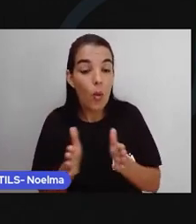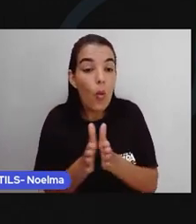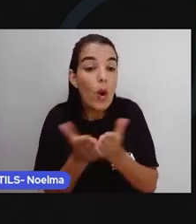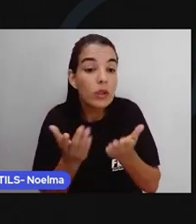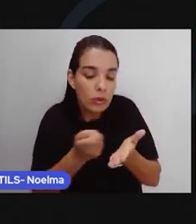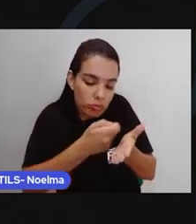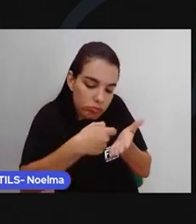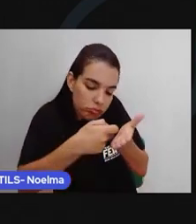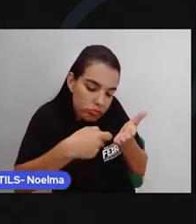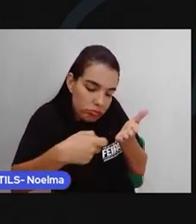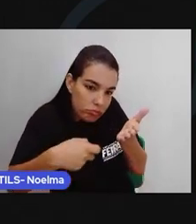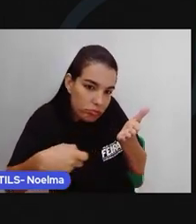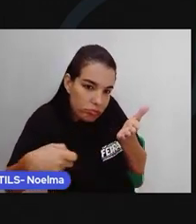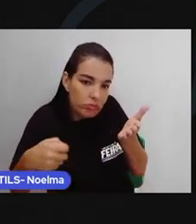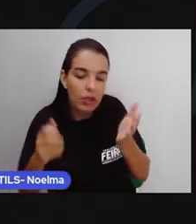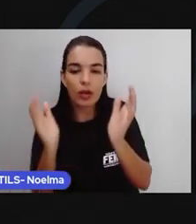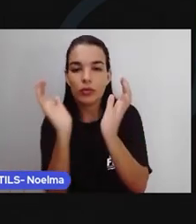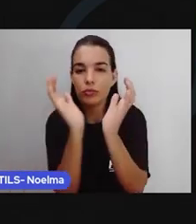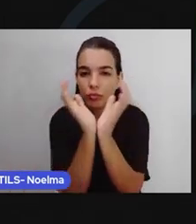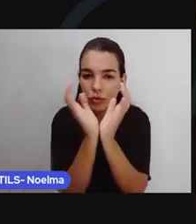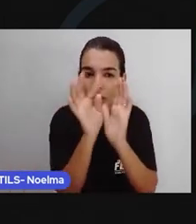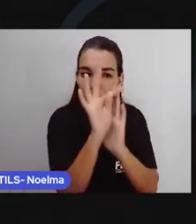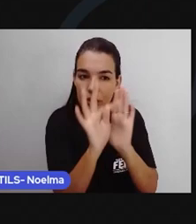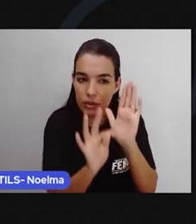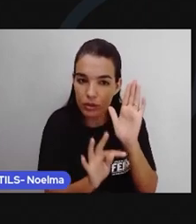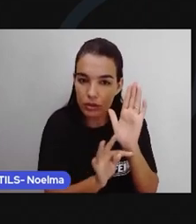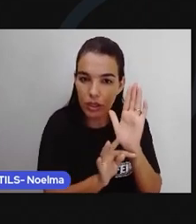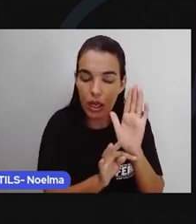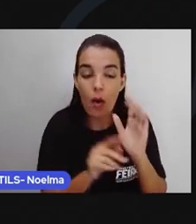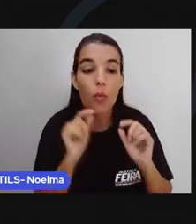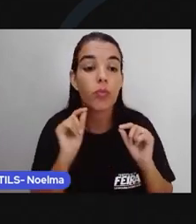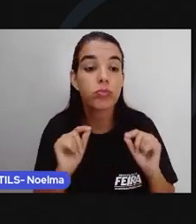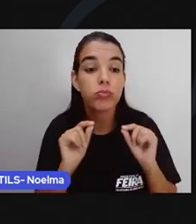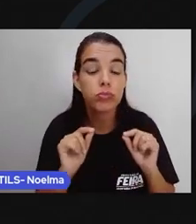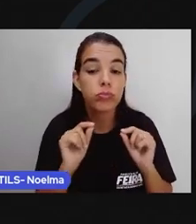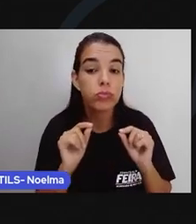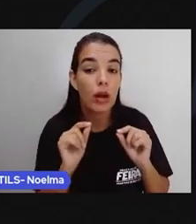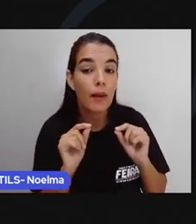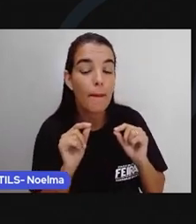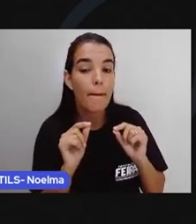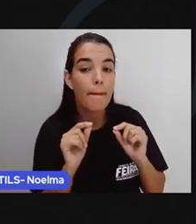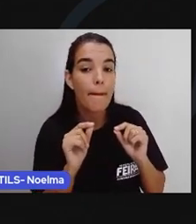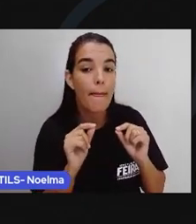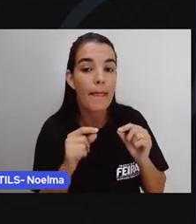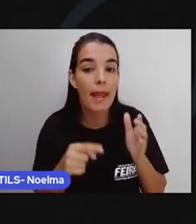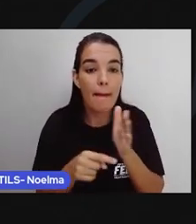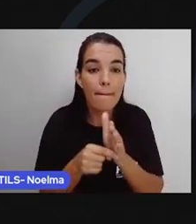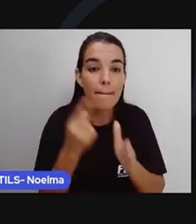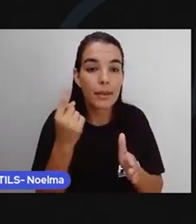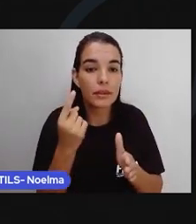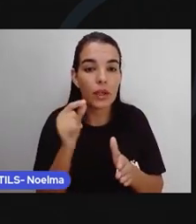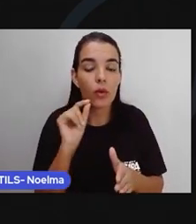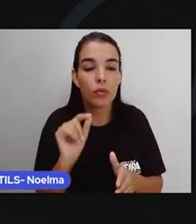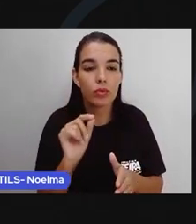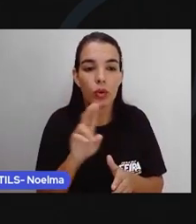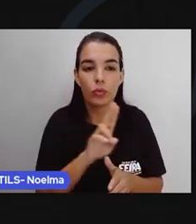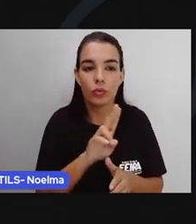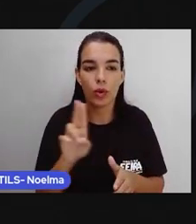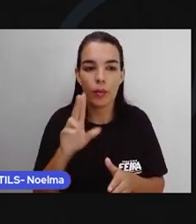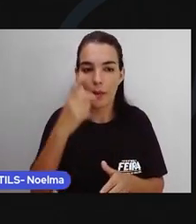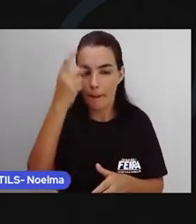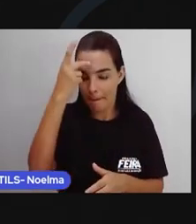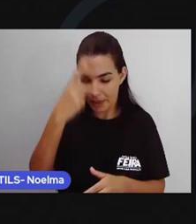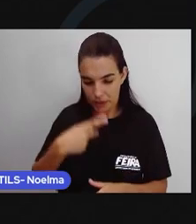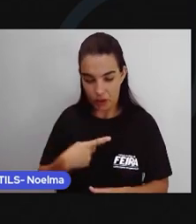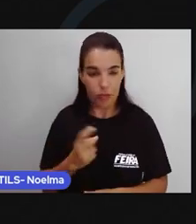que ser muito cuidadoso com as palavras. Isso porque esse texto tem como princípio ser impessoal e imparcial.